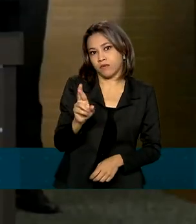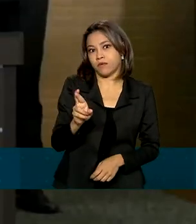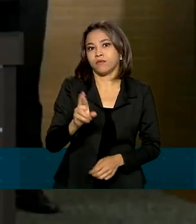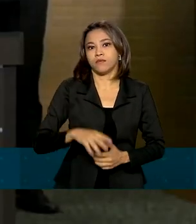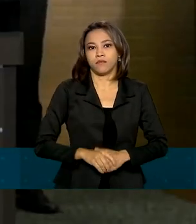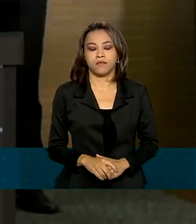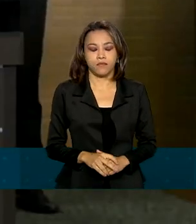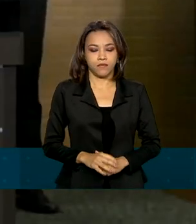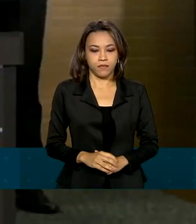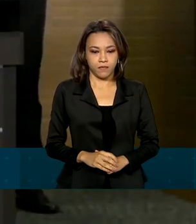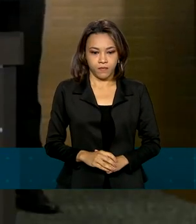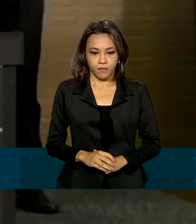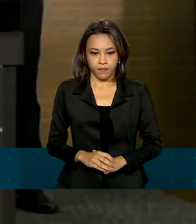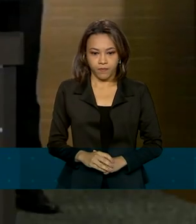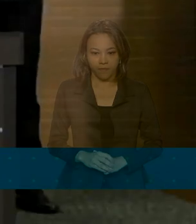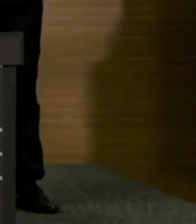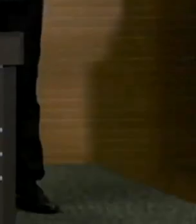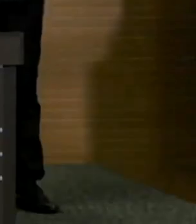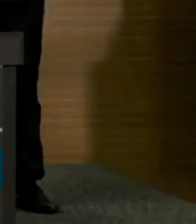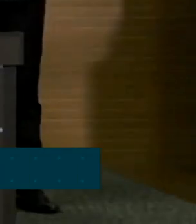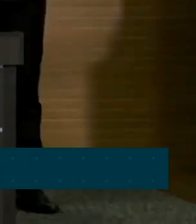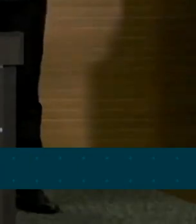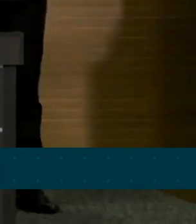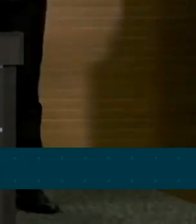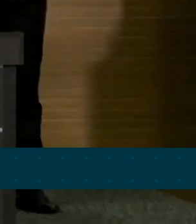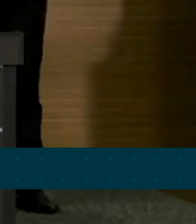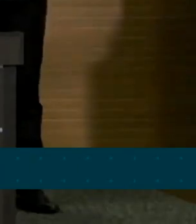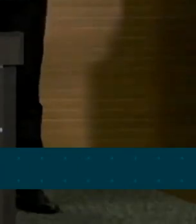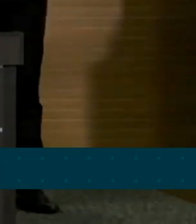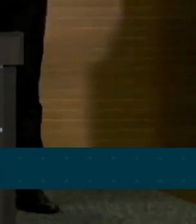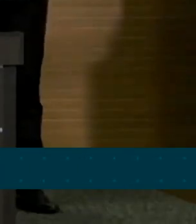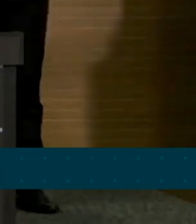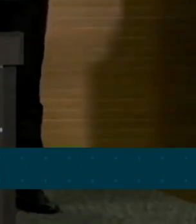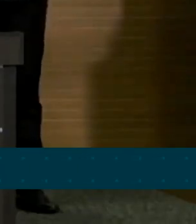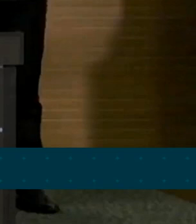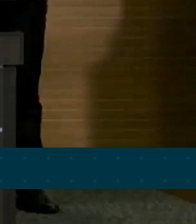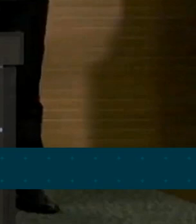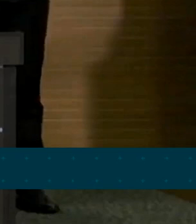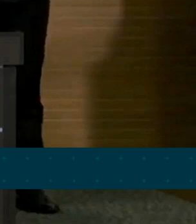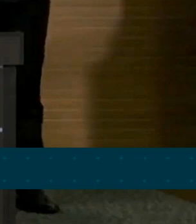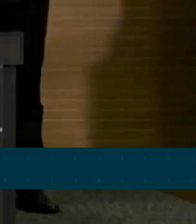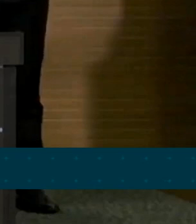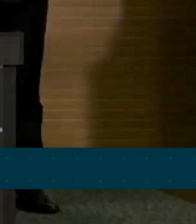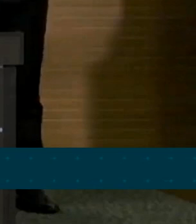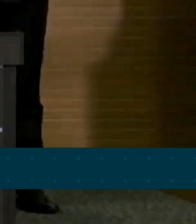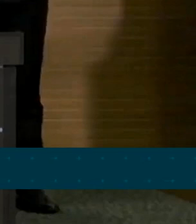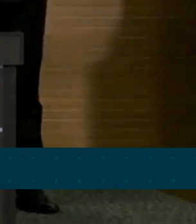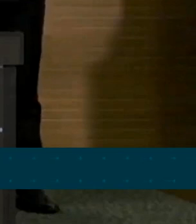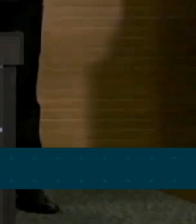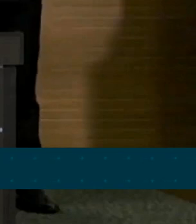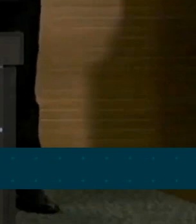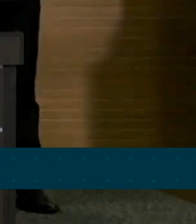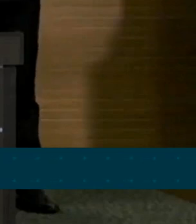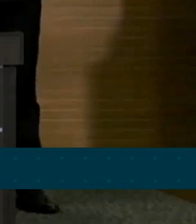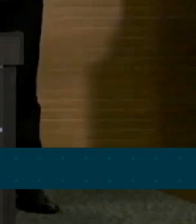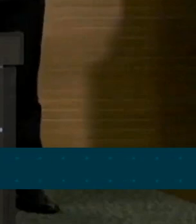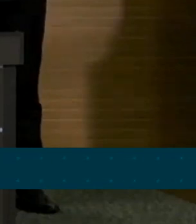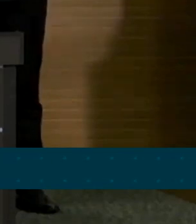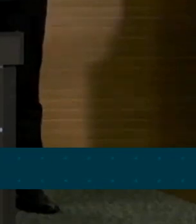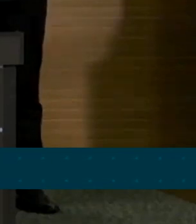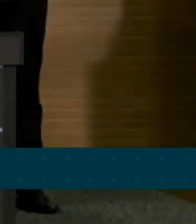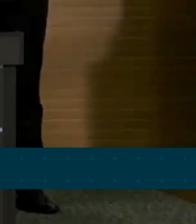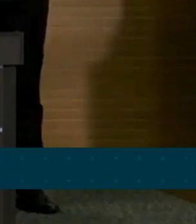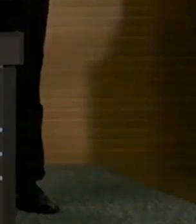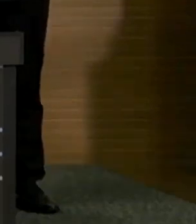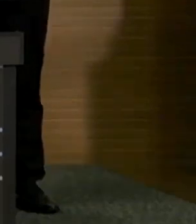Nós estamos gastando recursos, energia, talento pessoal para que